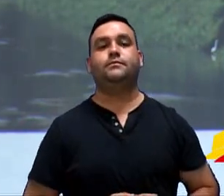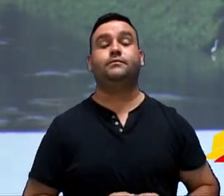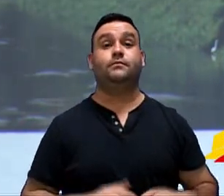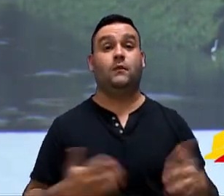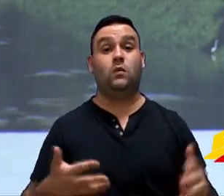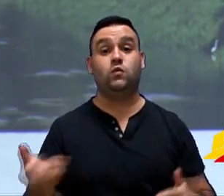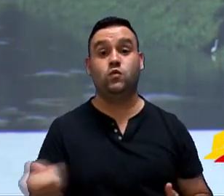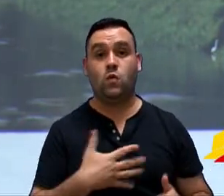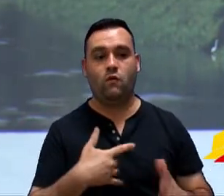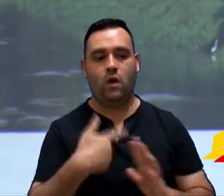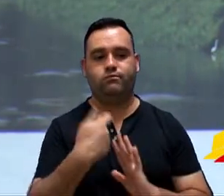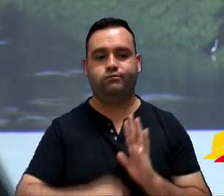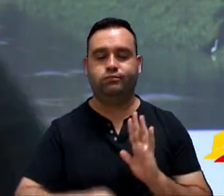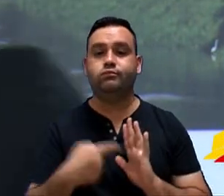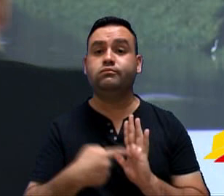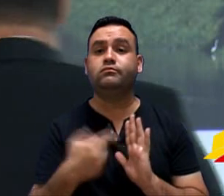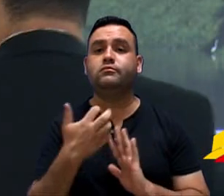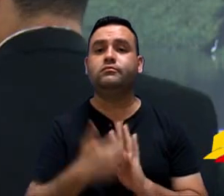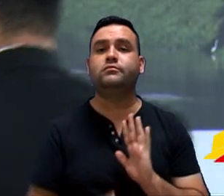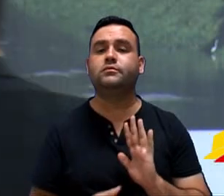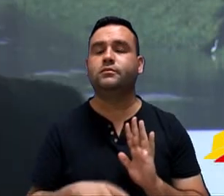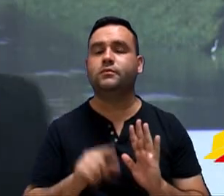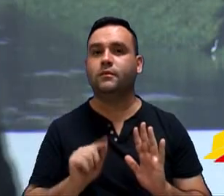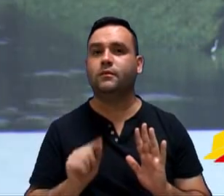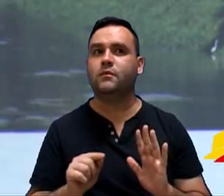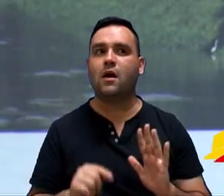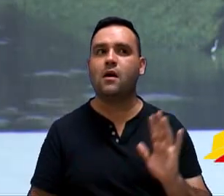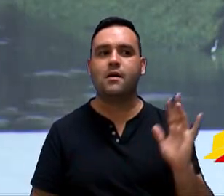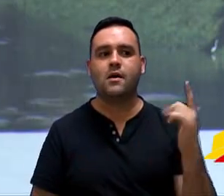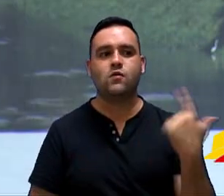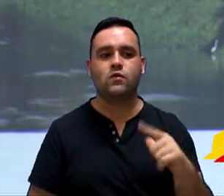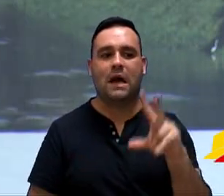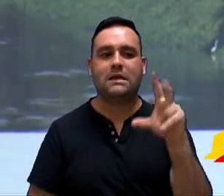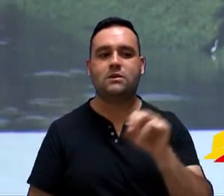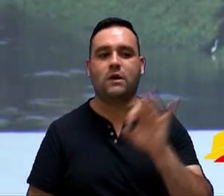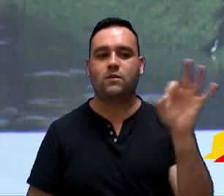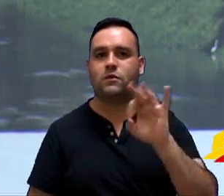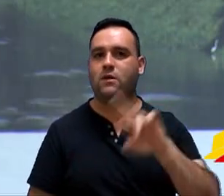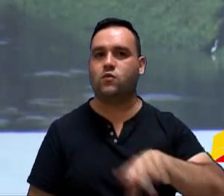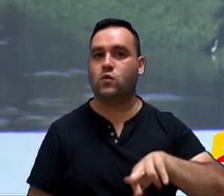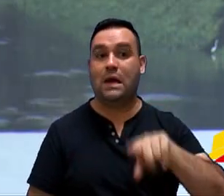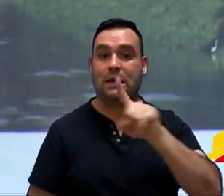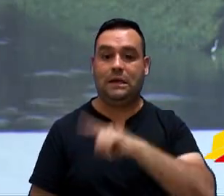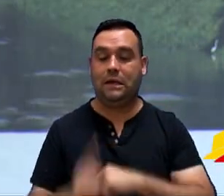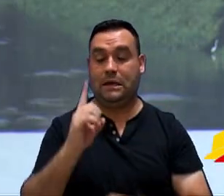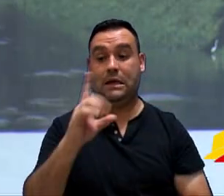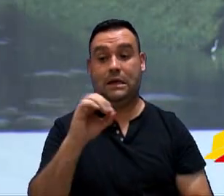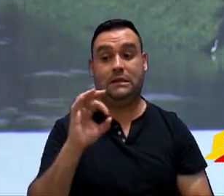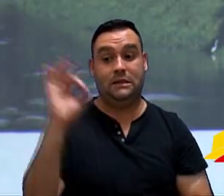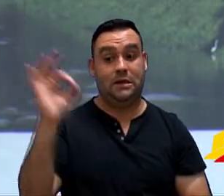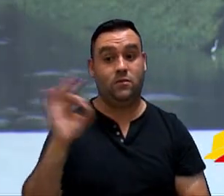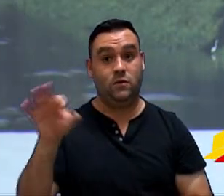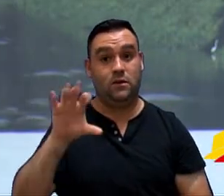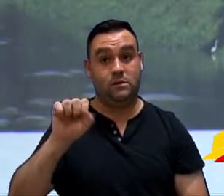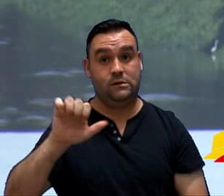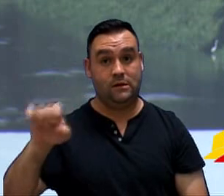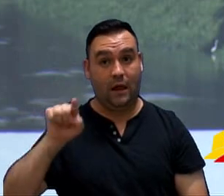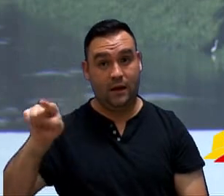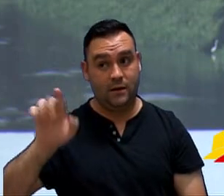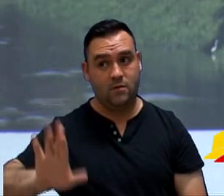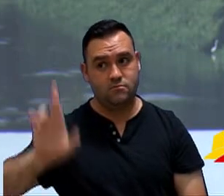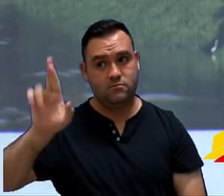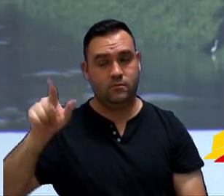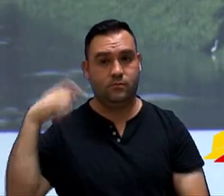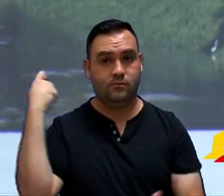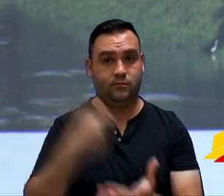Essa nova minuta, ela fala que não tem mais os 50%. É 100% do SAI. 100% do